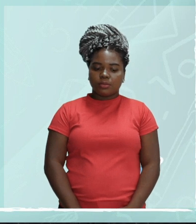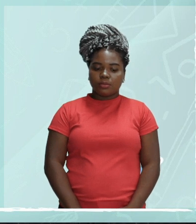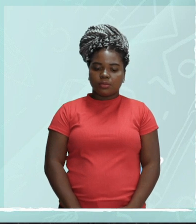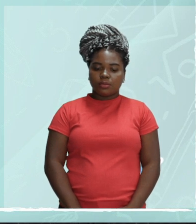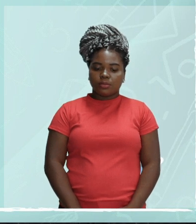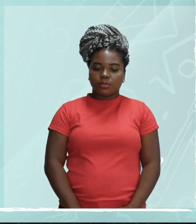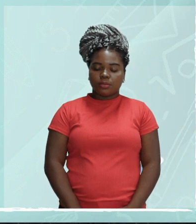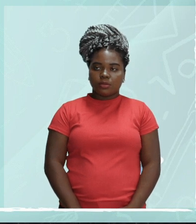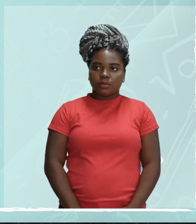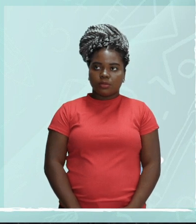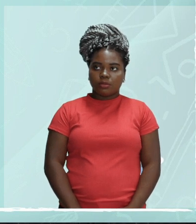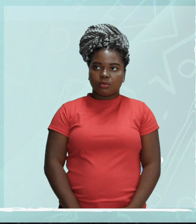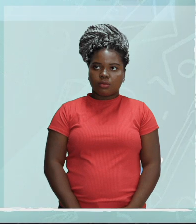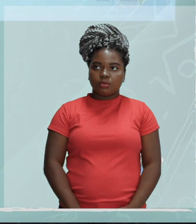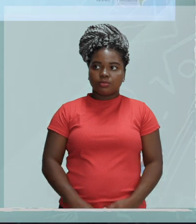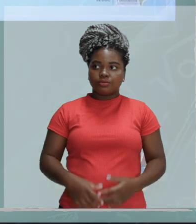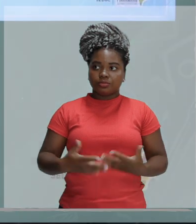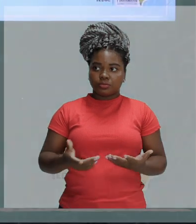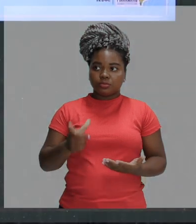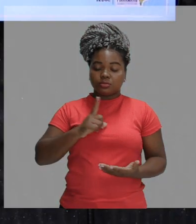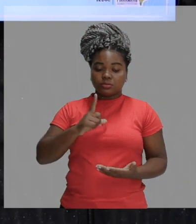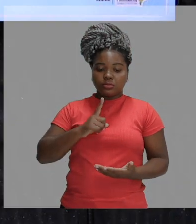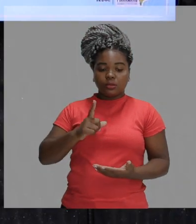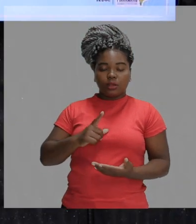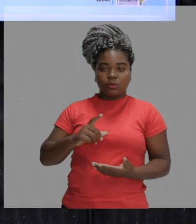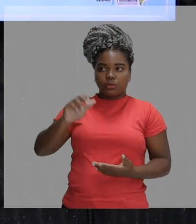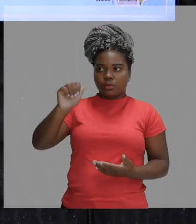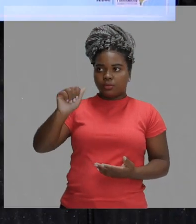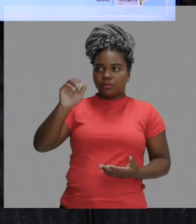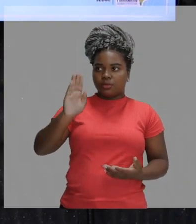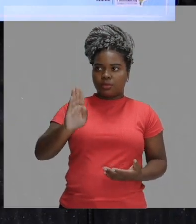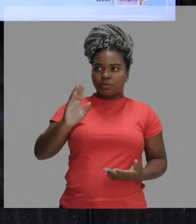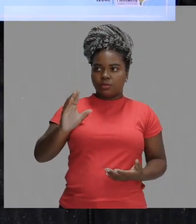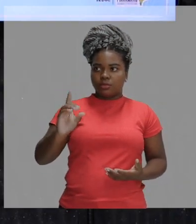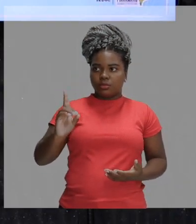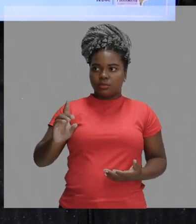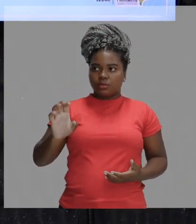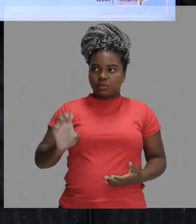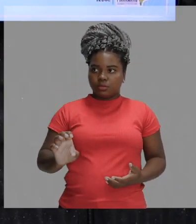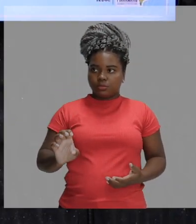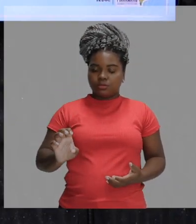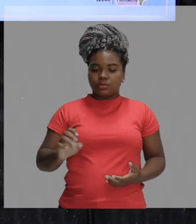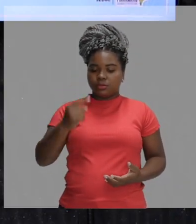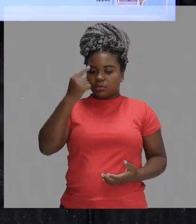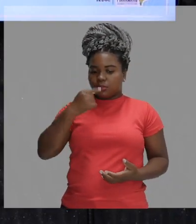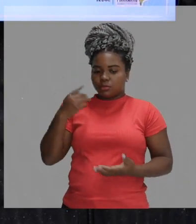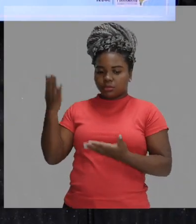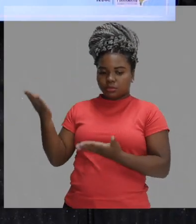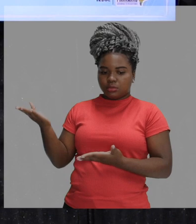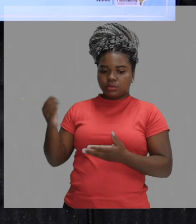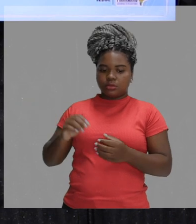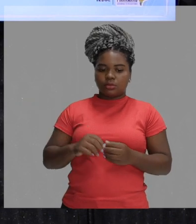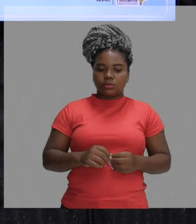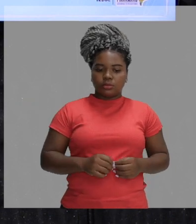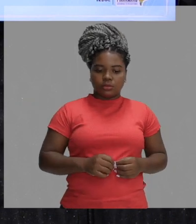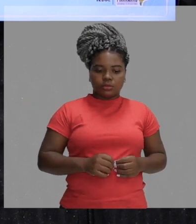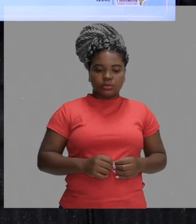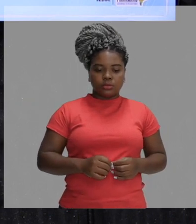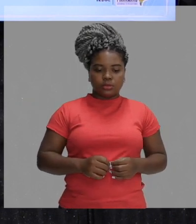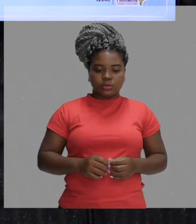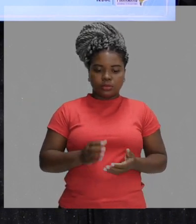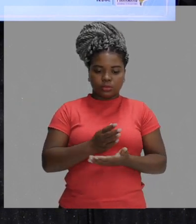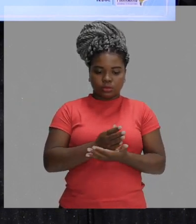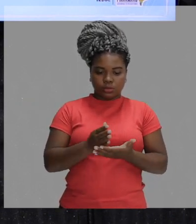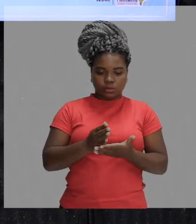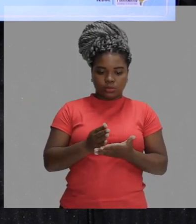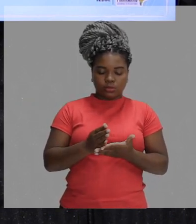será a dia. Nós temos as opções então a imagem é basicamente essa. Ok? Então vamos